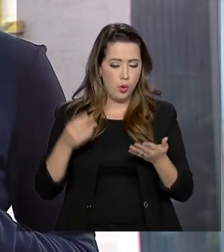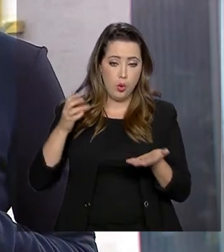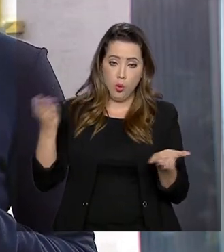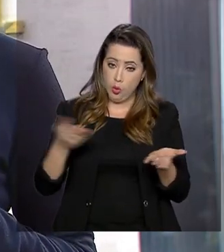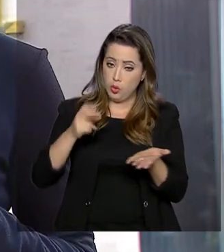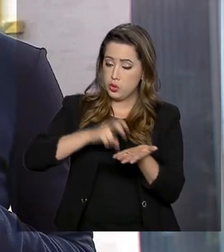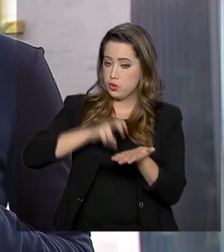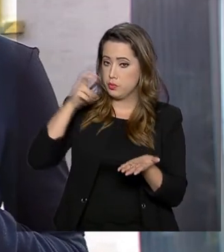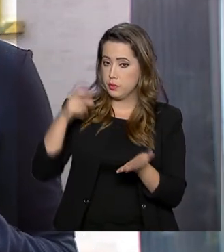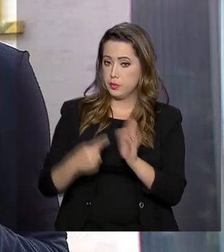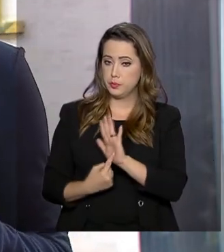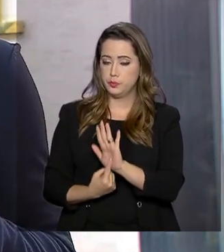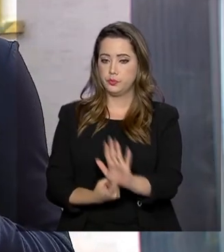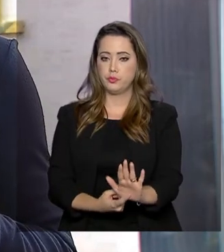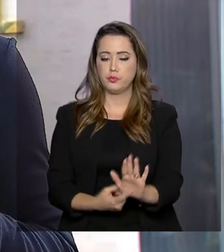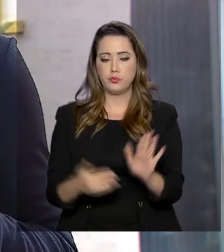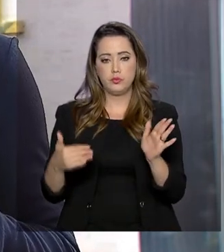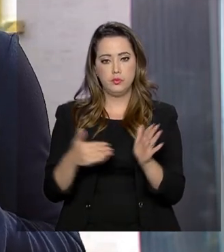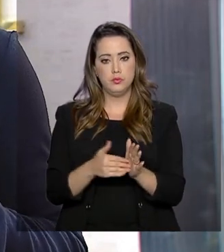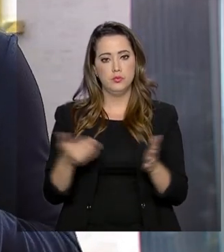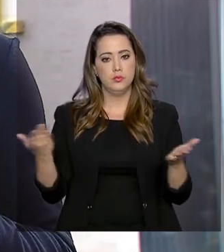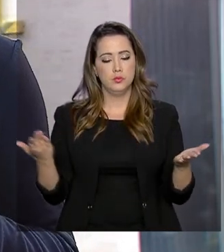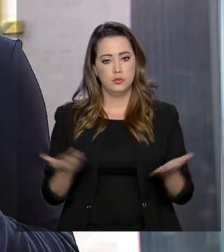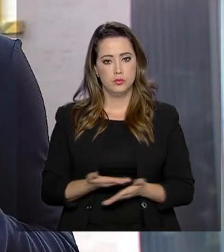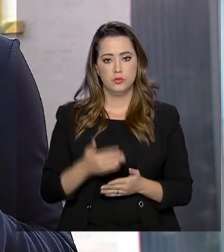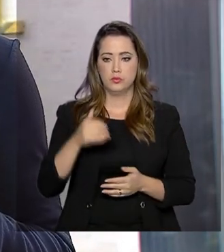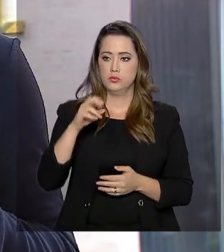manhã de hoje aponta que, até o momento,